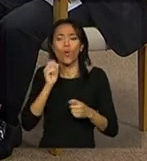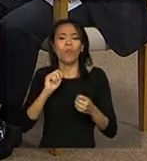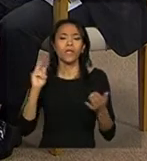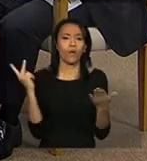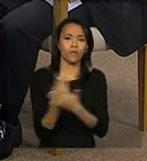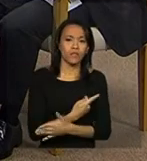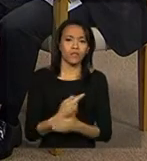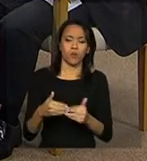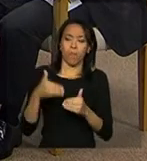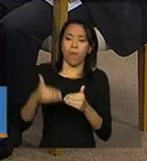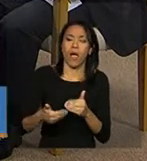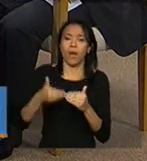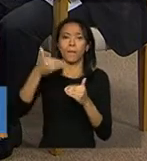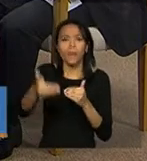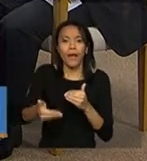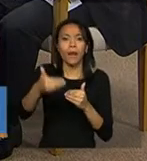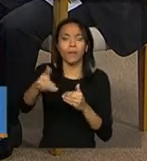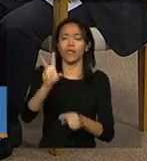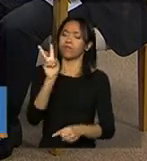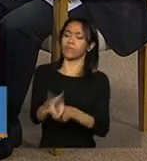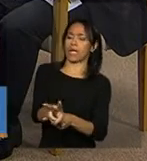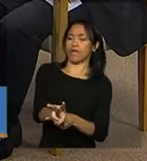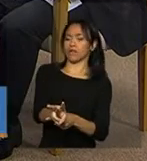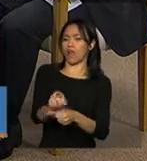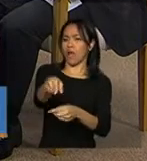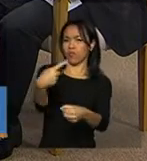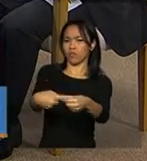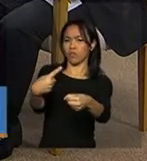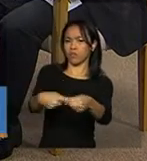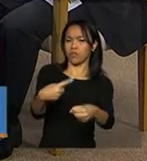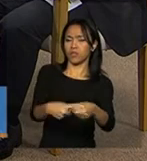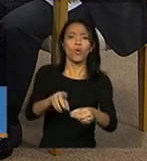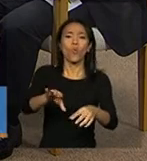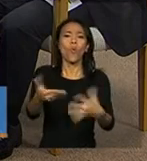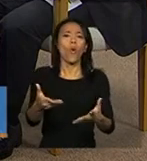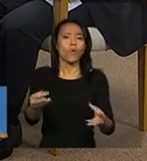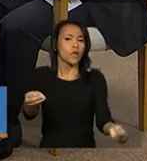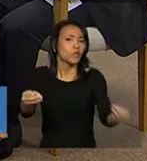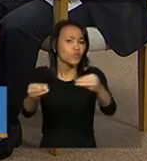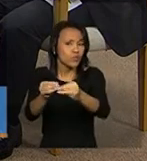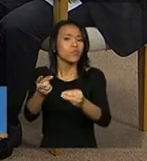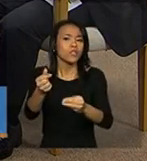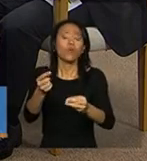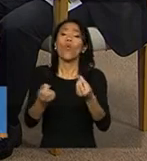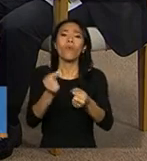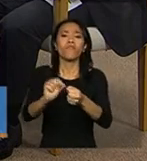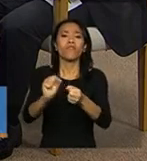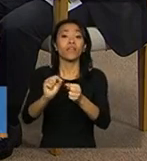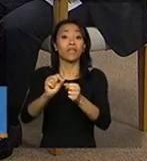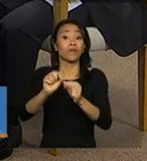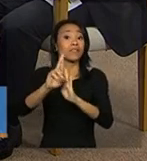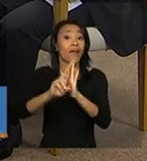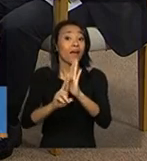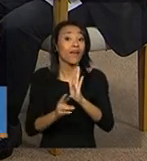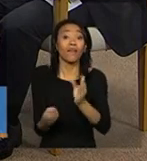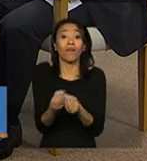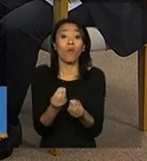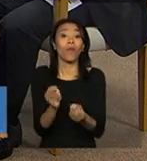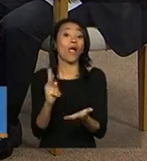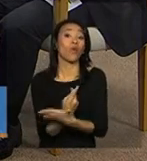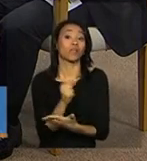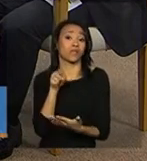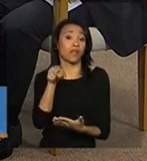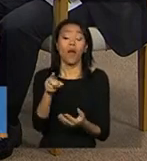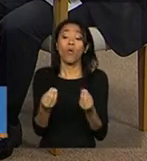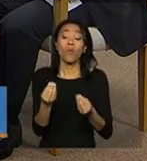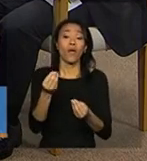municipal, do que o ente município cofinancia, como é feito isso, como é que é feita a